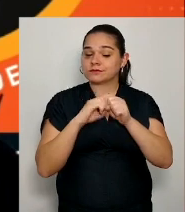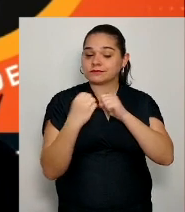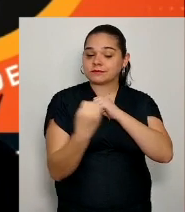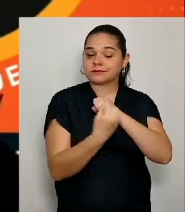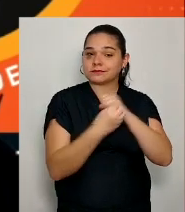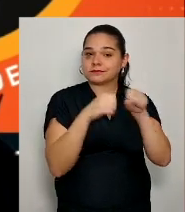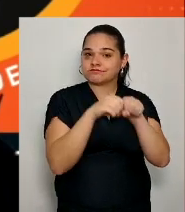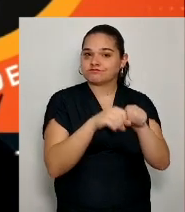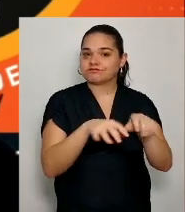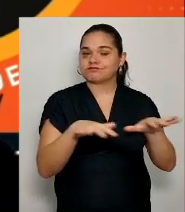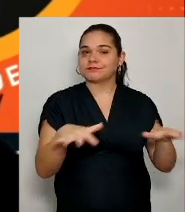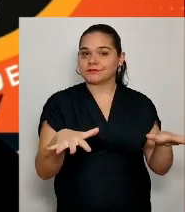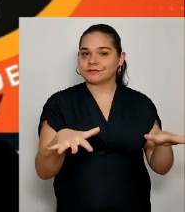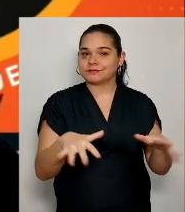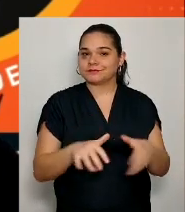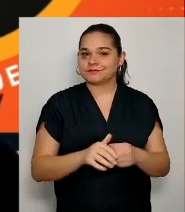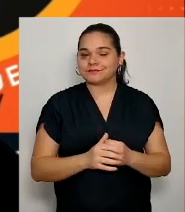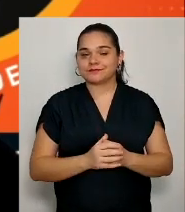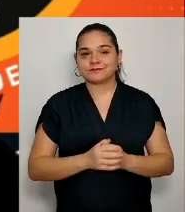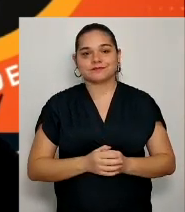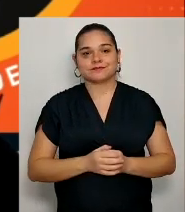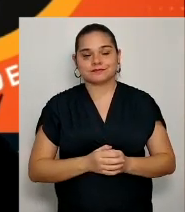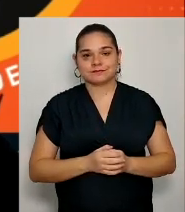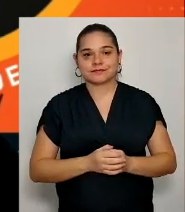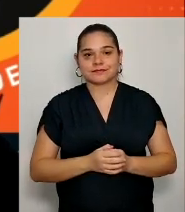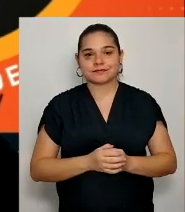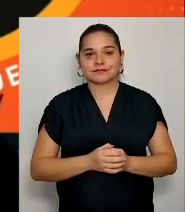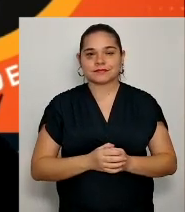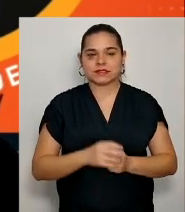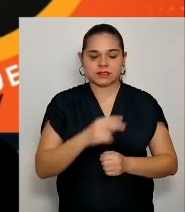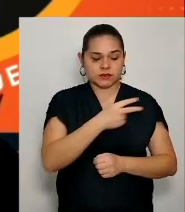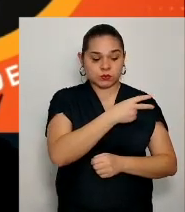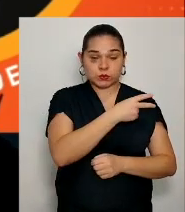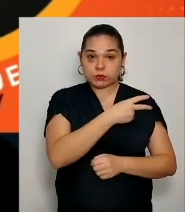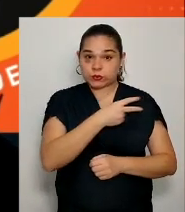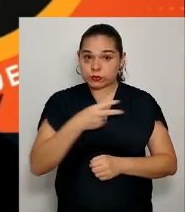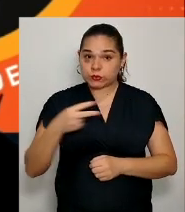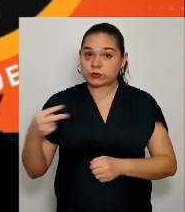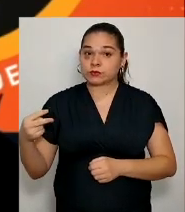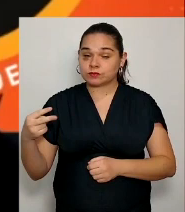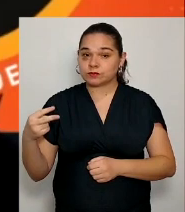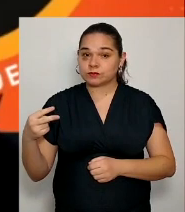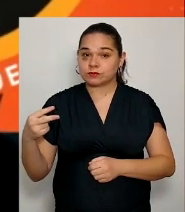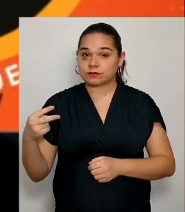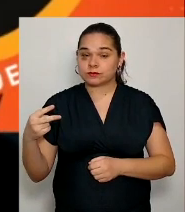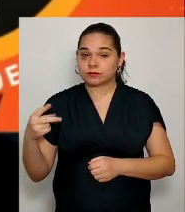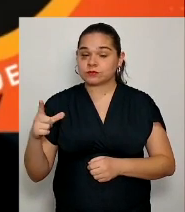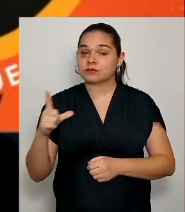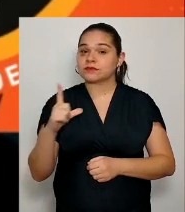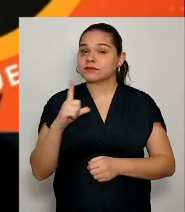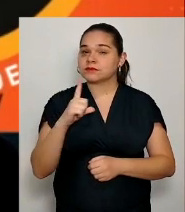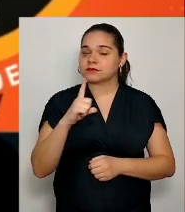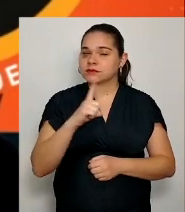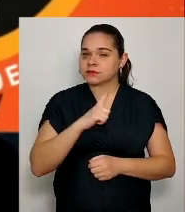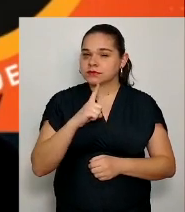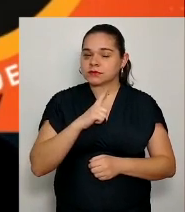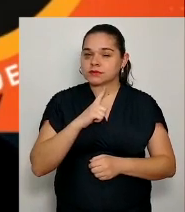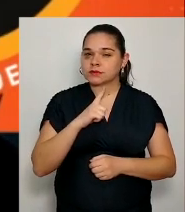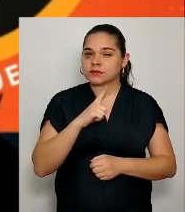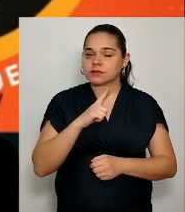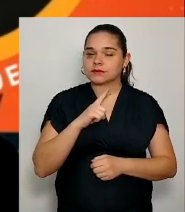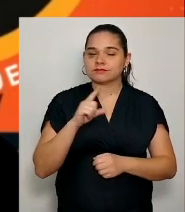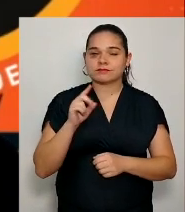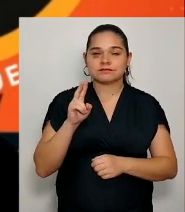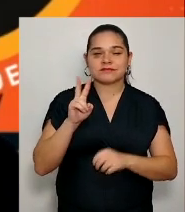Nós, últimas duas semanas, temos ouvido muito sobre a questão da